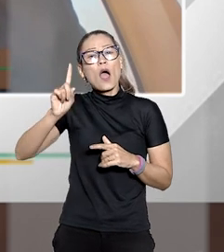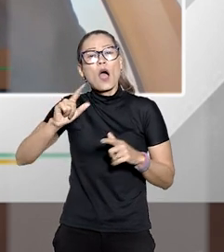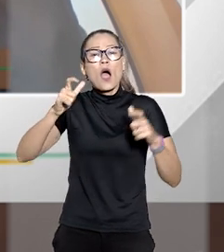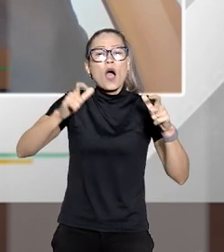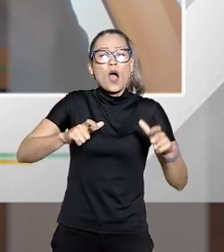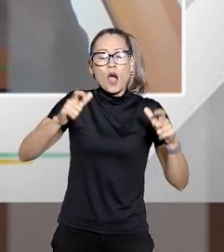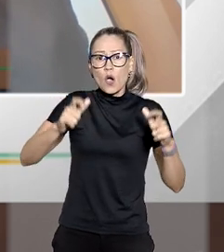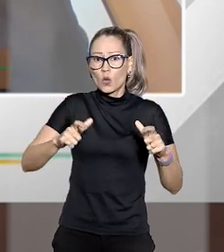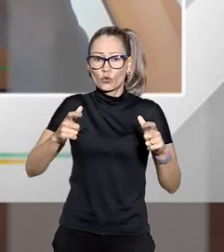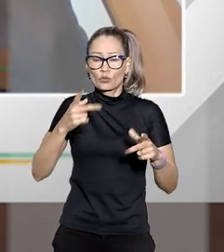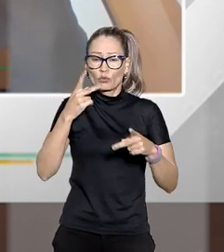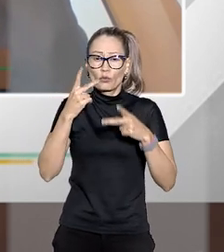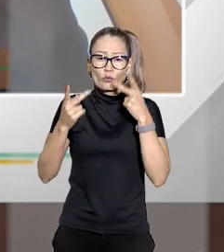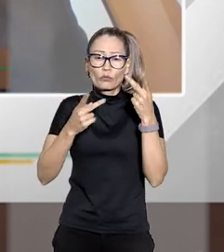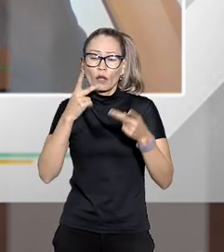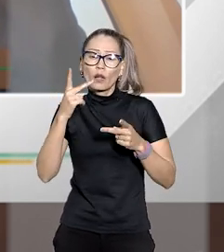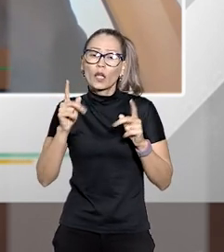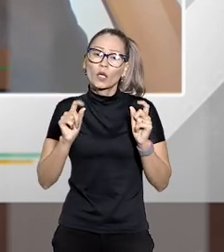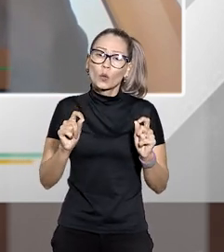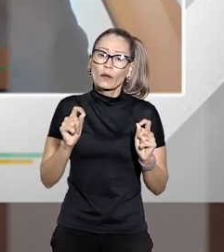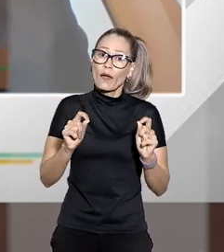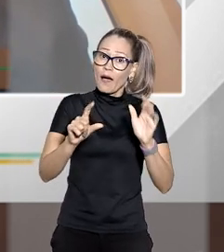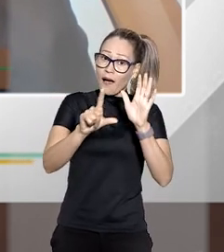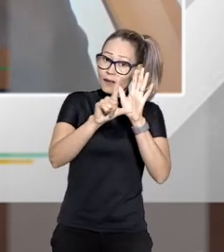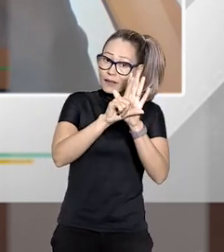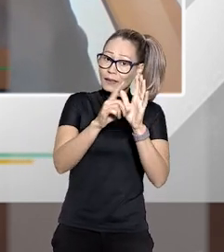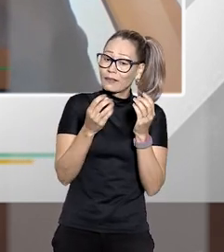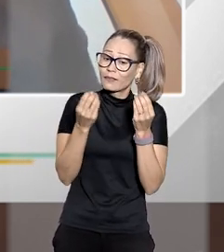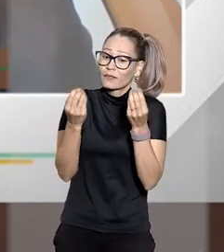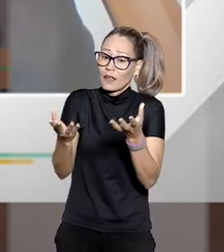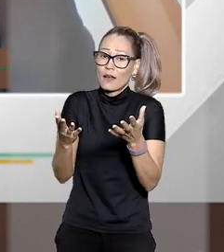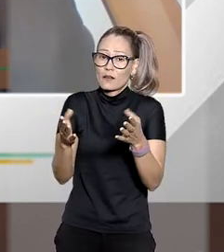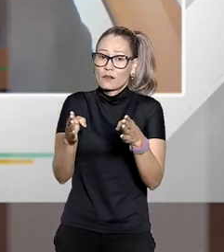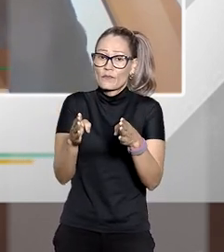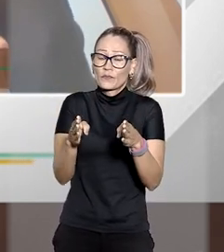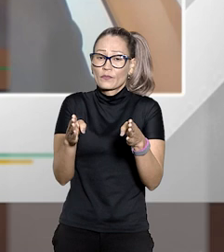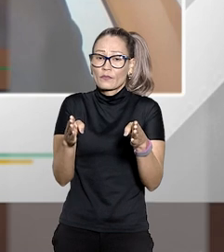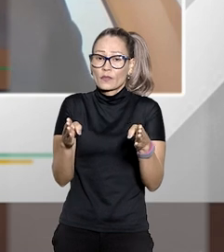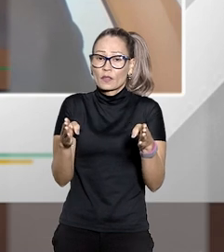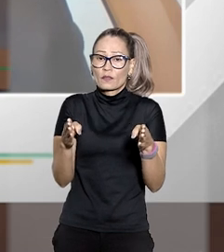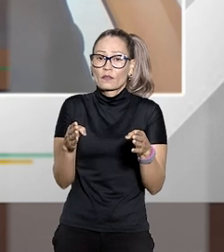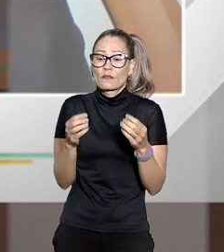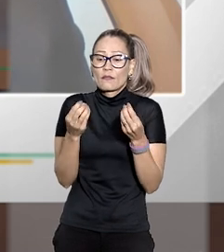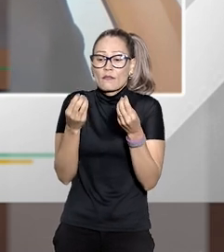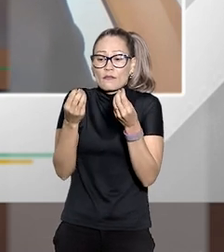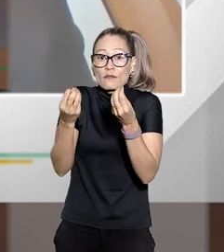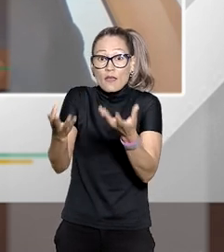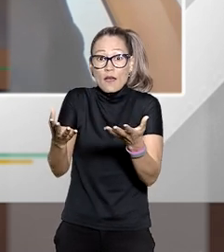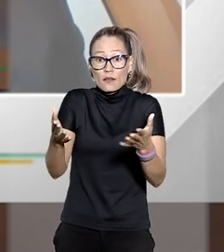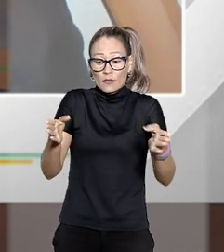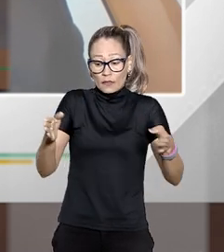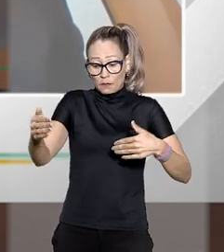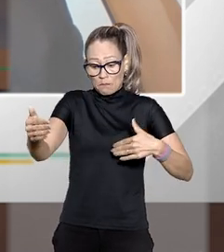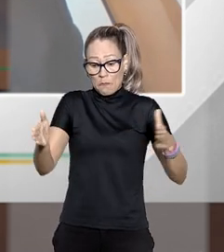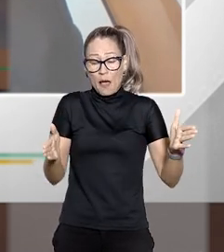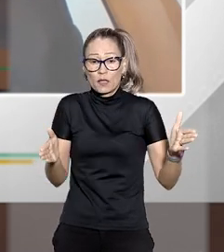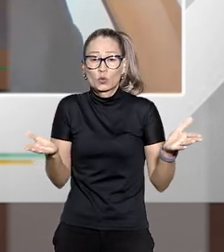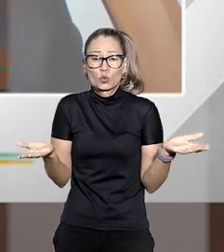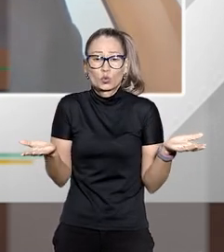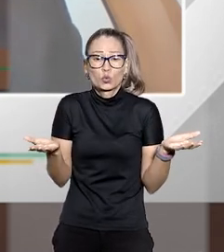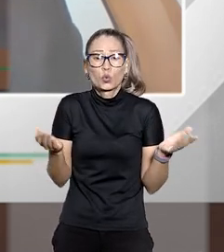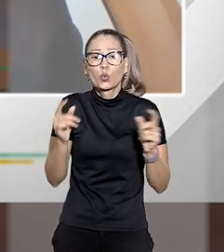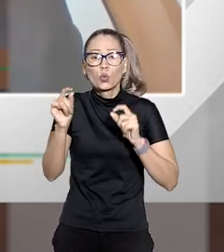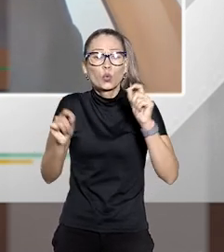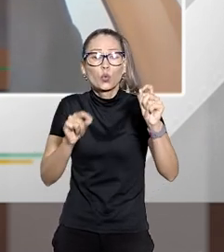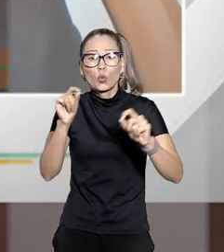enfim eu até mencionei isso a própria lei dá espaço pra fugir um pouco da ordinalização que eu acho